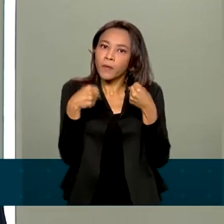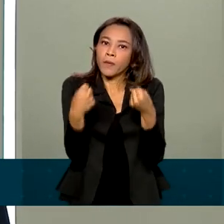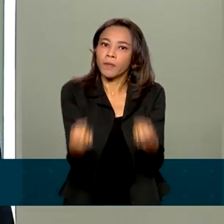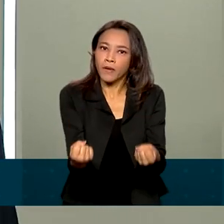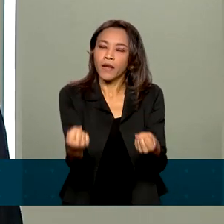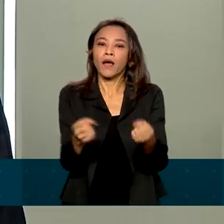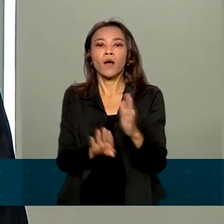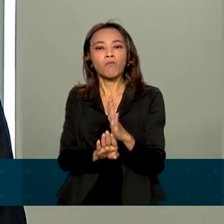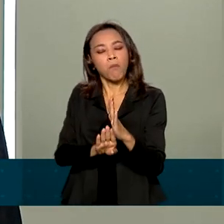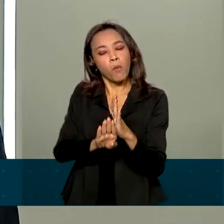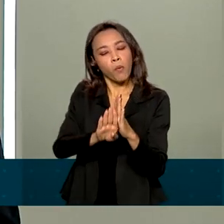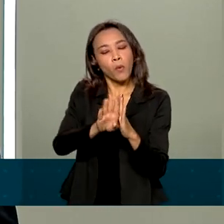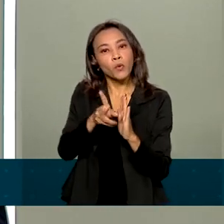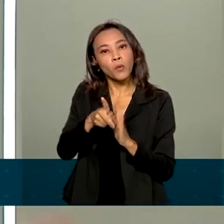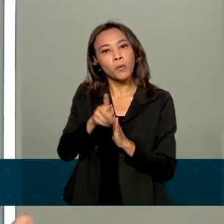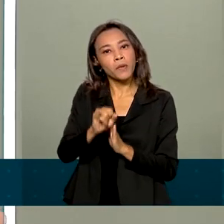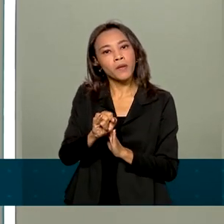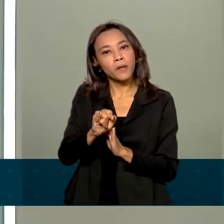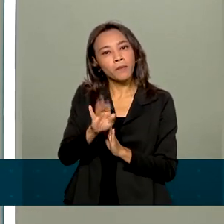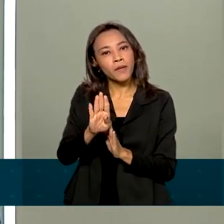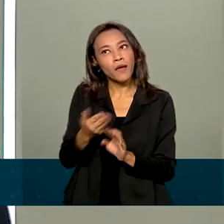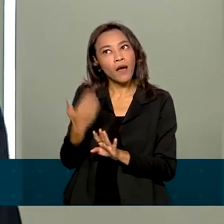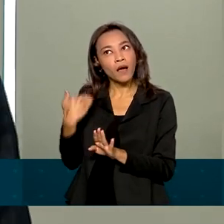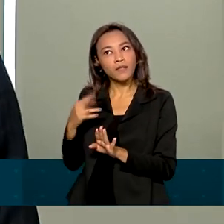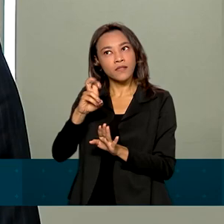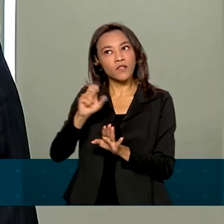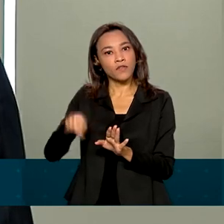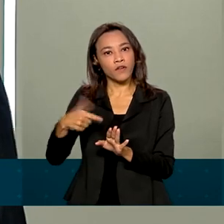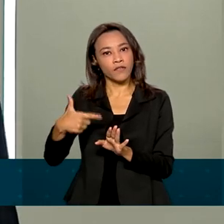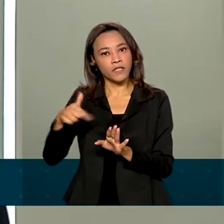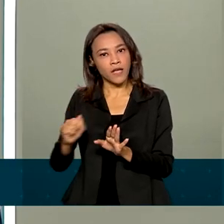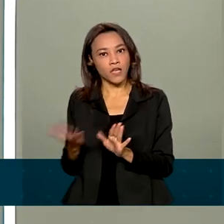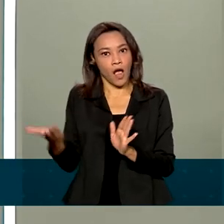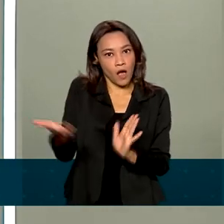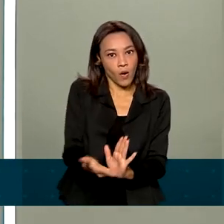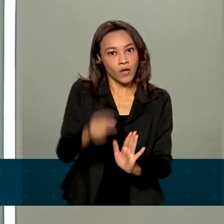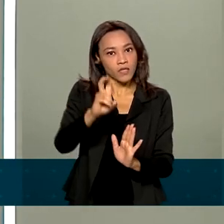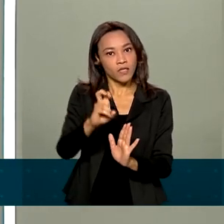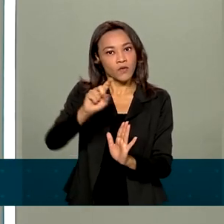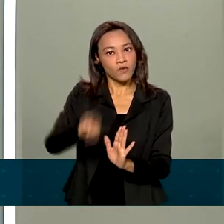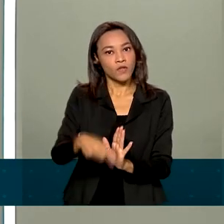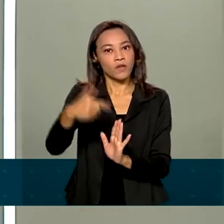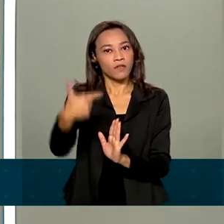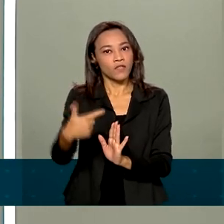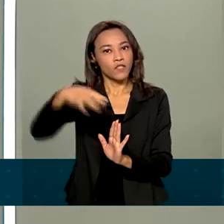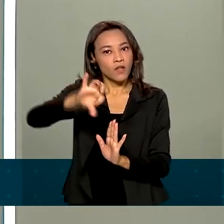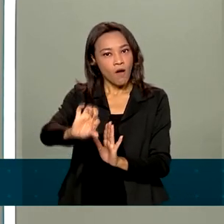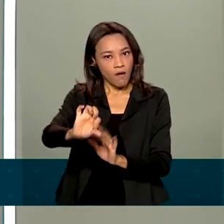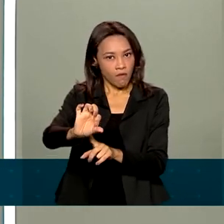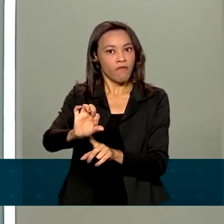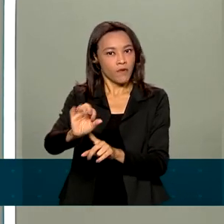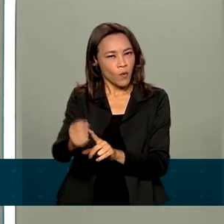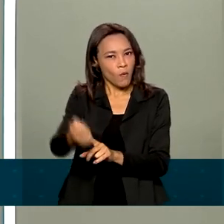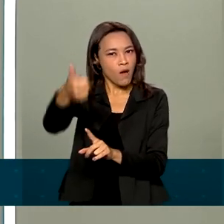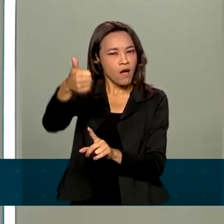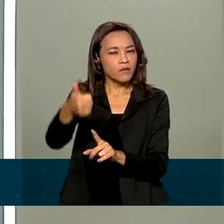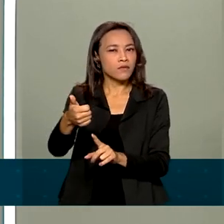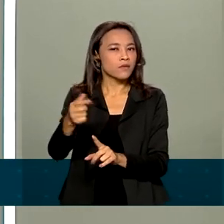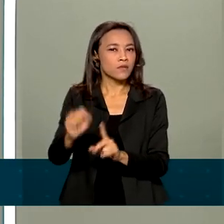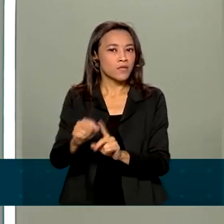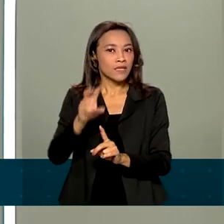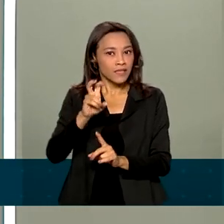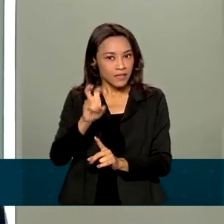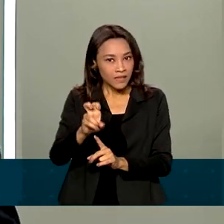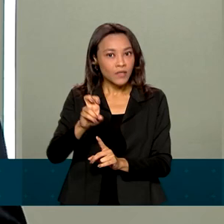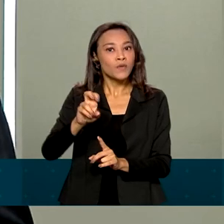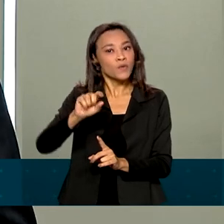projeção de crescimento do PIB, que era de 5,27%, agora chegou a 5,29%, ou seja, quase 5